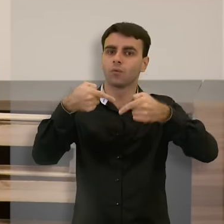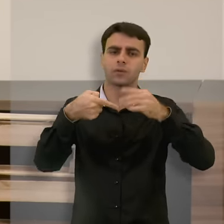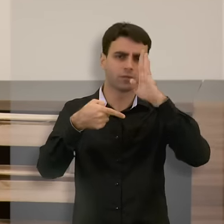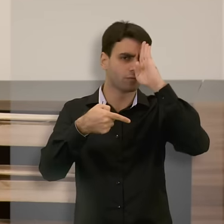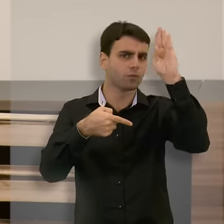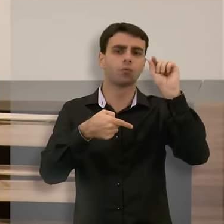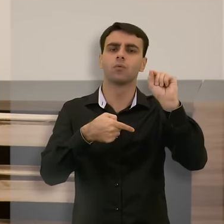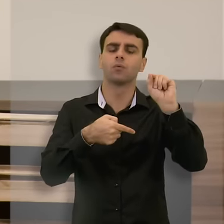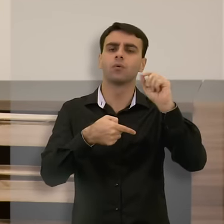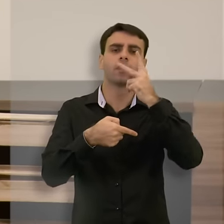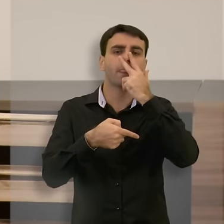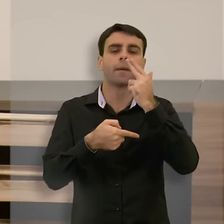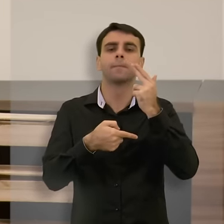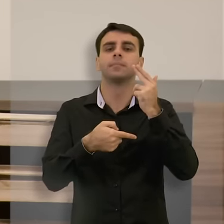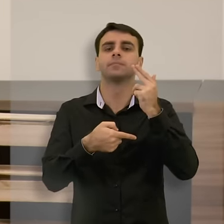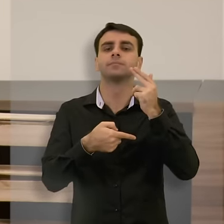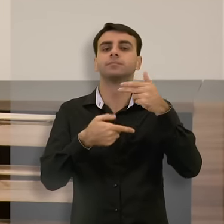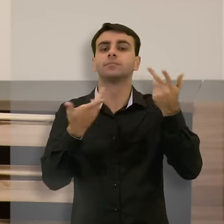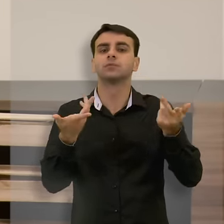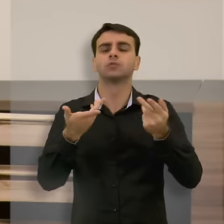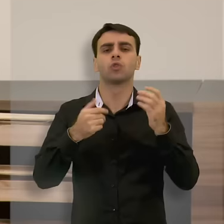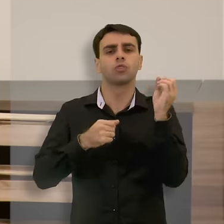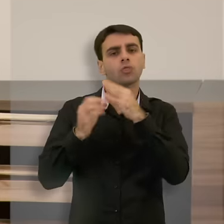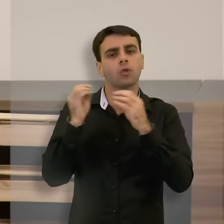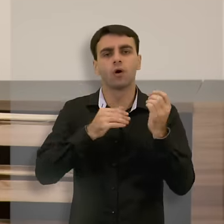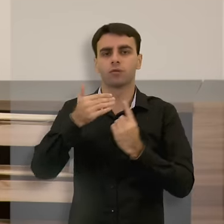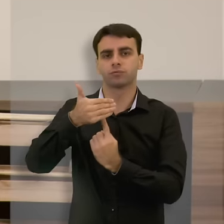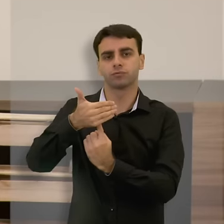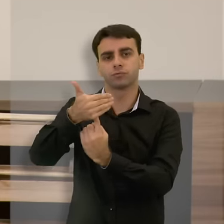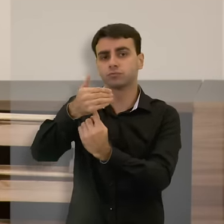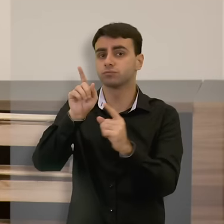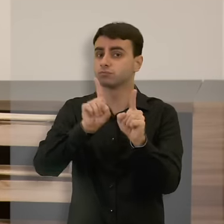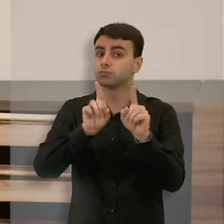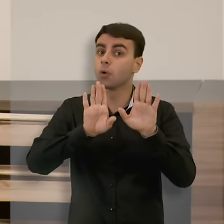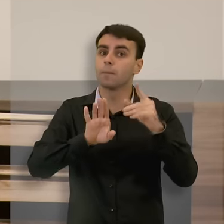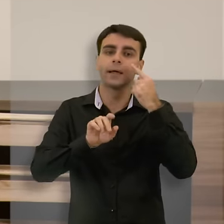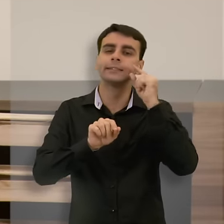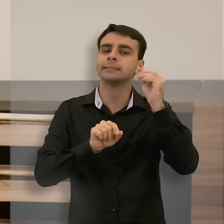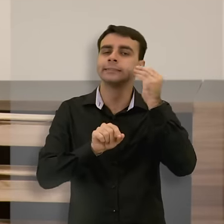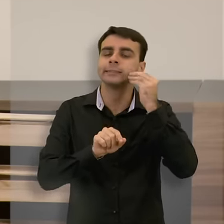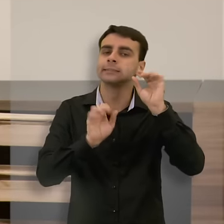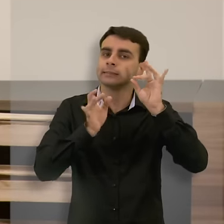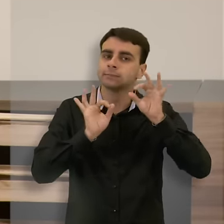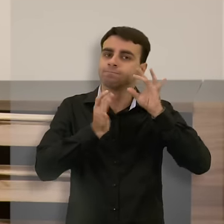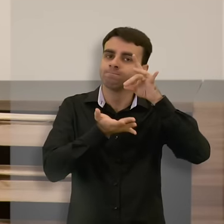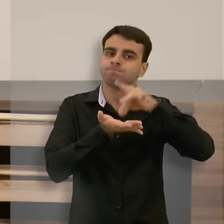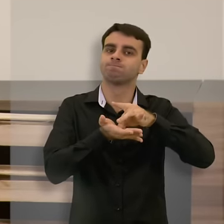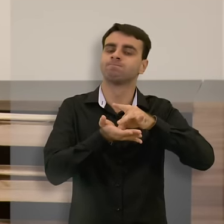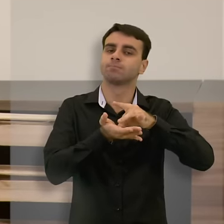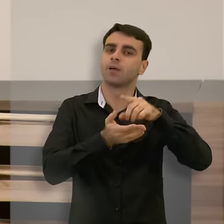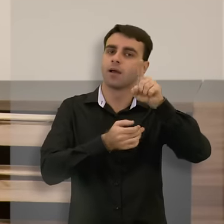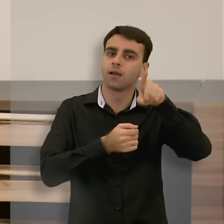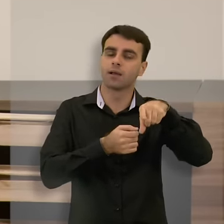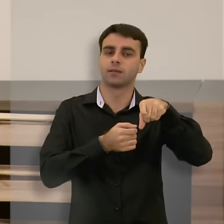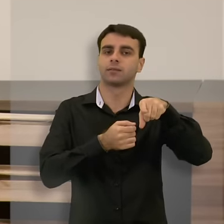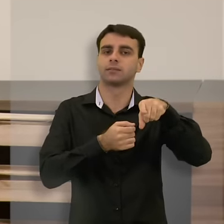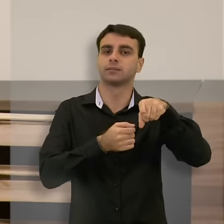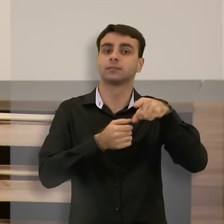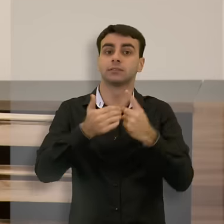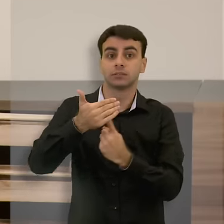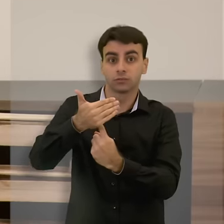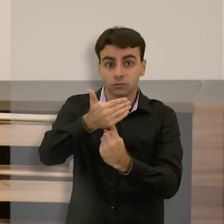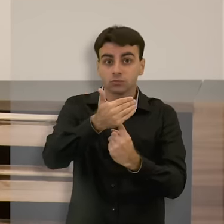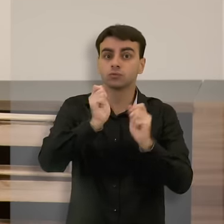talvez não esteja em novas tecnologias, mas no é distribuição justa e equitativa das